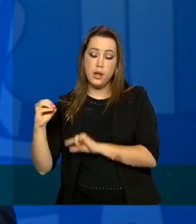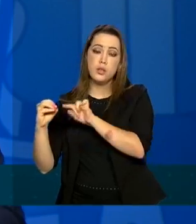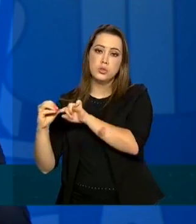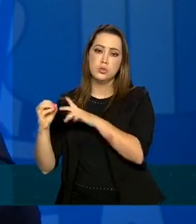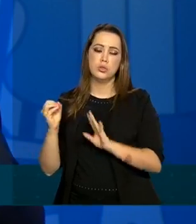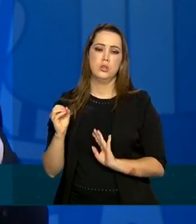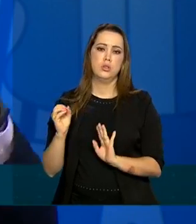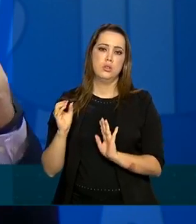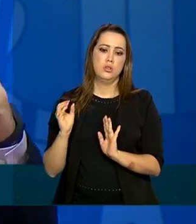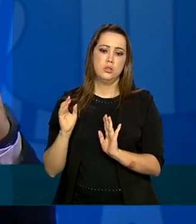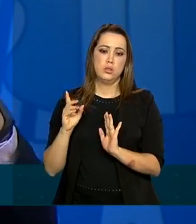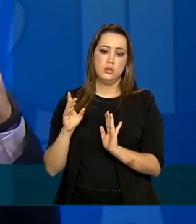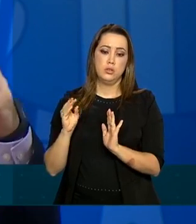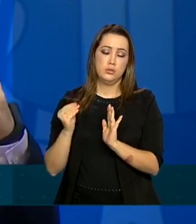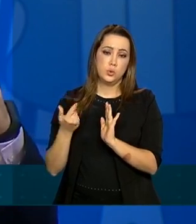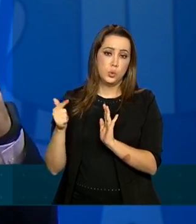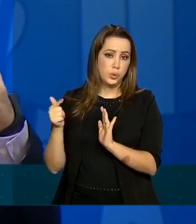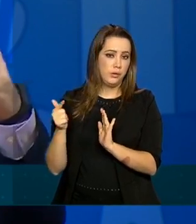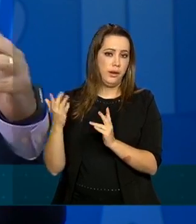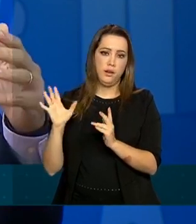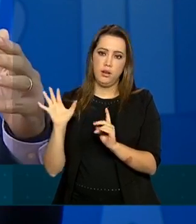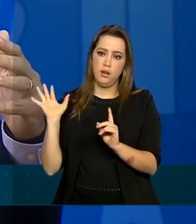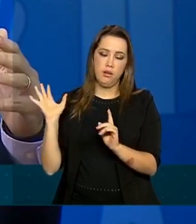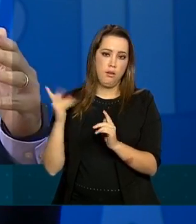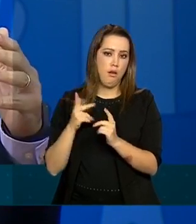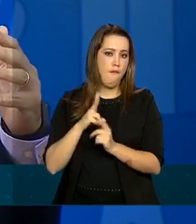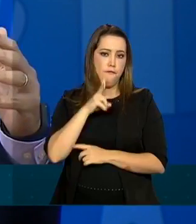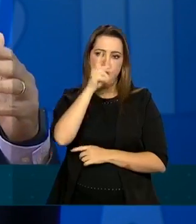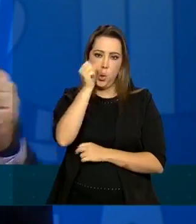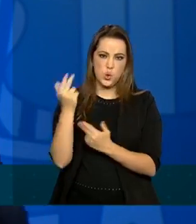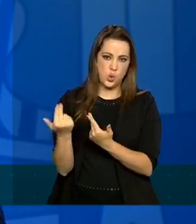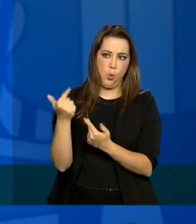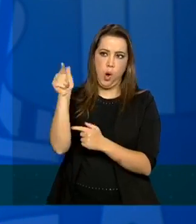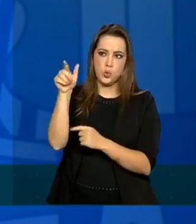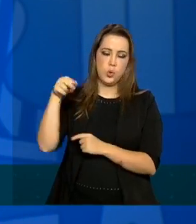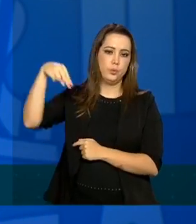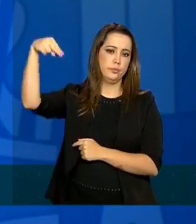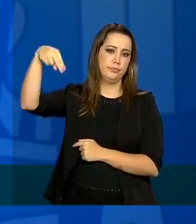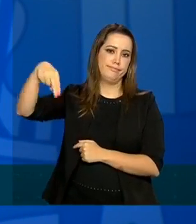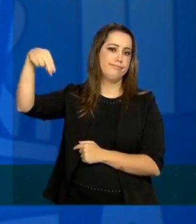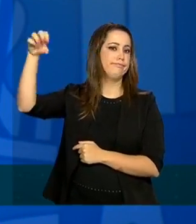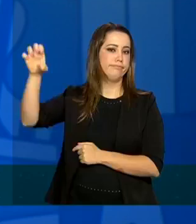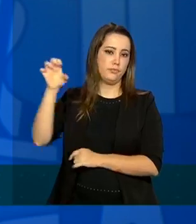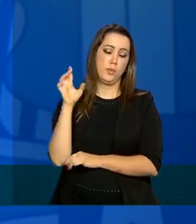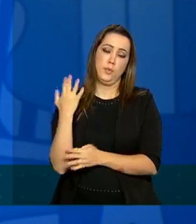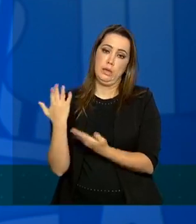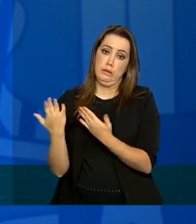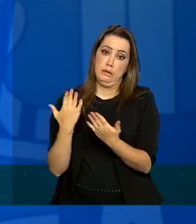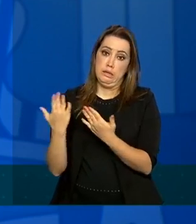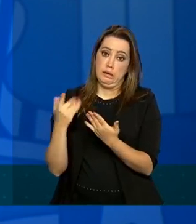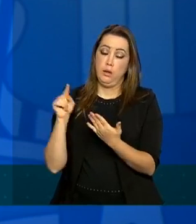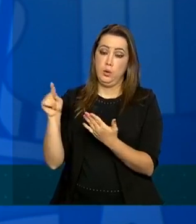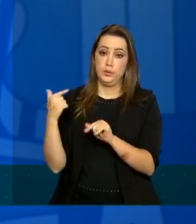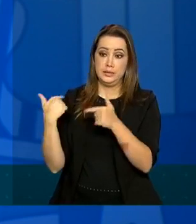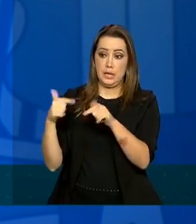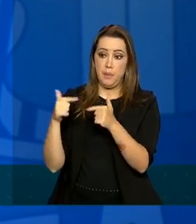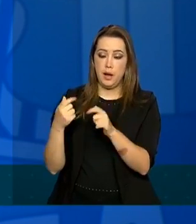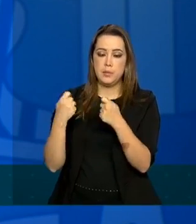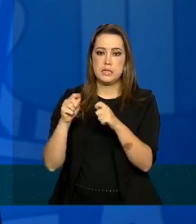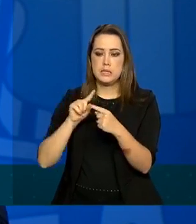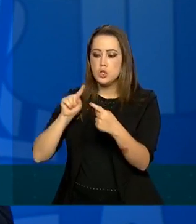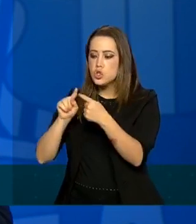ainda não recebeu o impacto que essas outras regiões têm e as medidas elas têm que ser